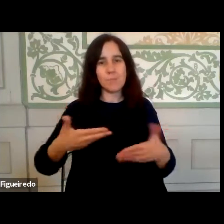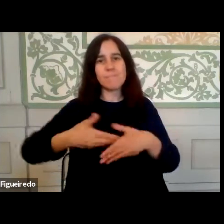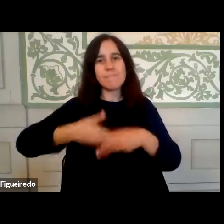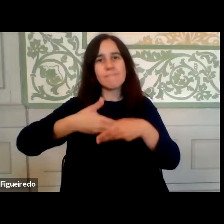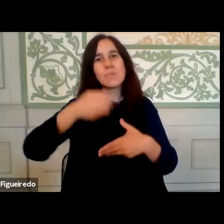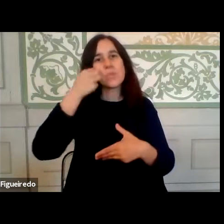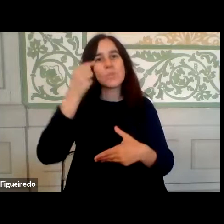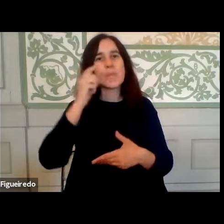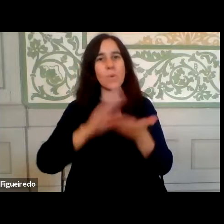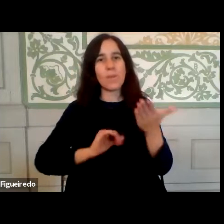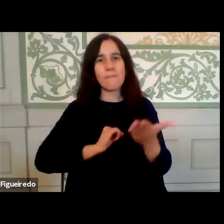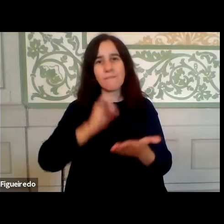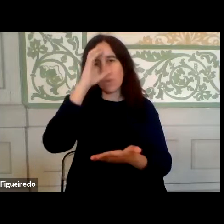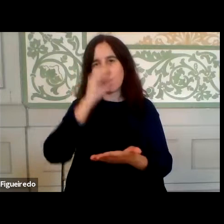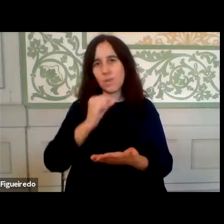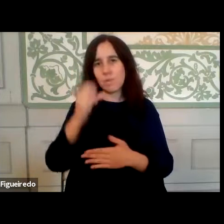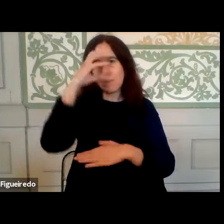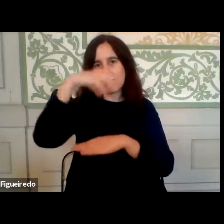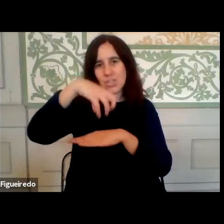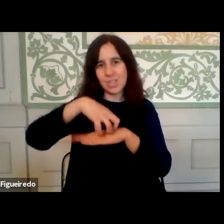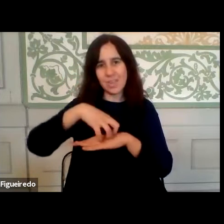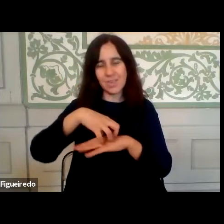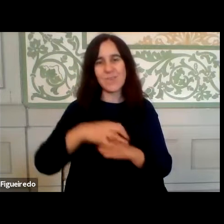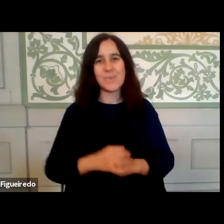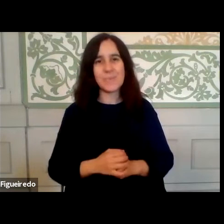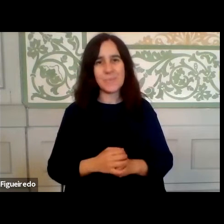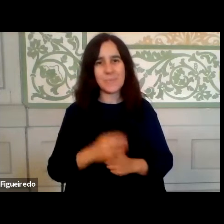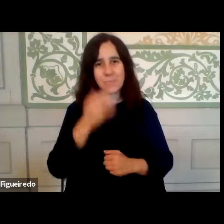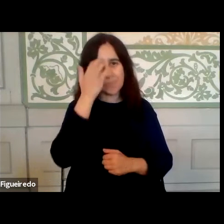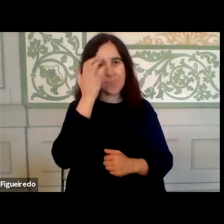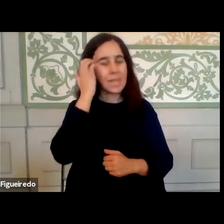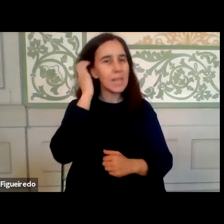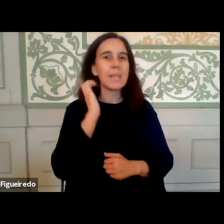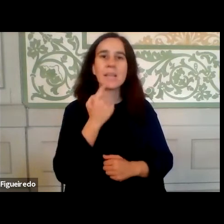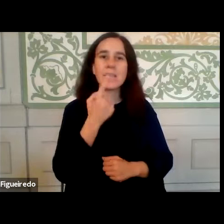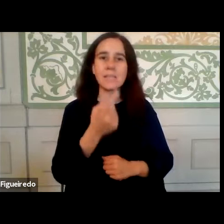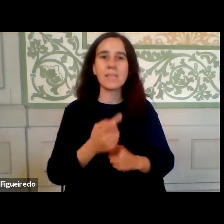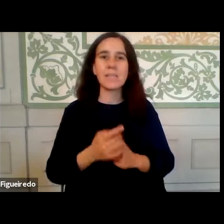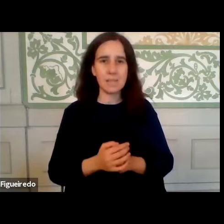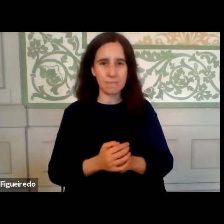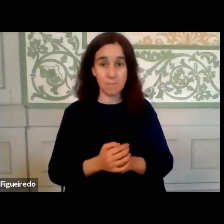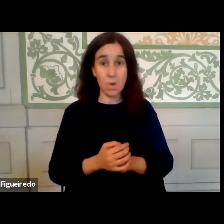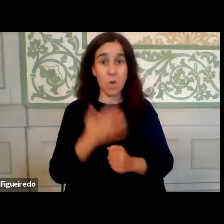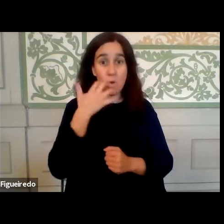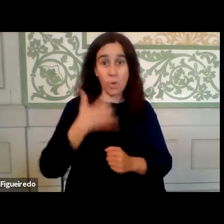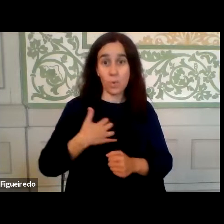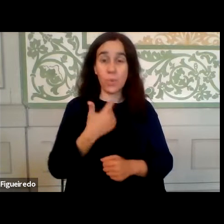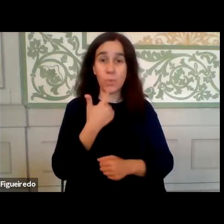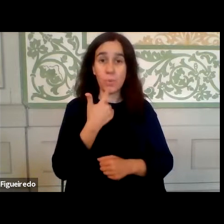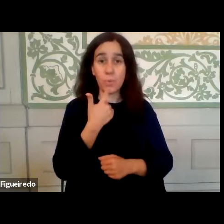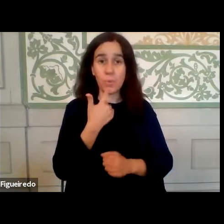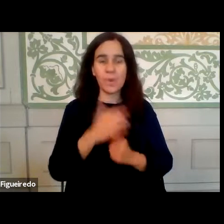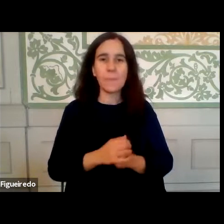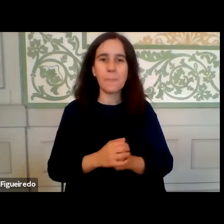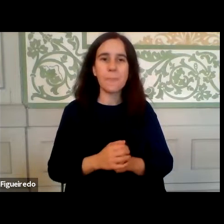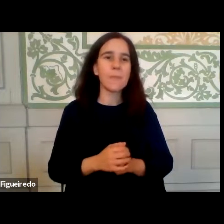à minha colega do Governo e do Ministério, dizer-vos que é com enorme orgulho… Doutor José Couto,